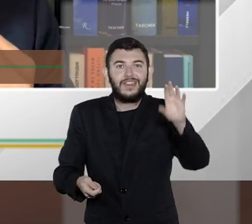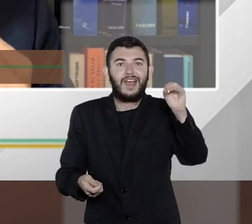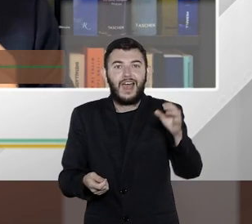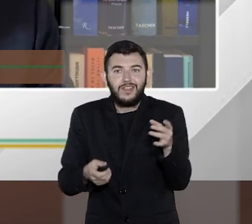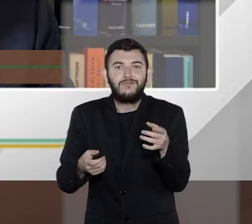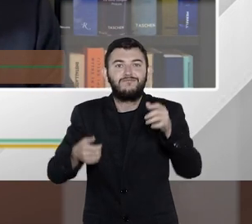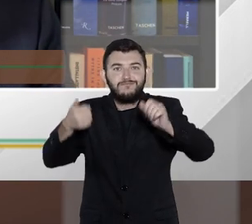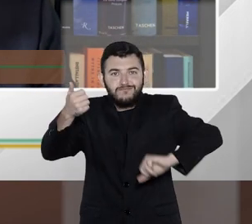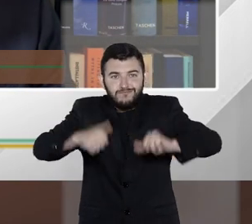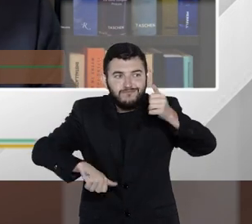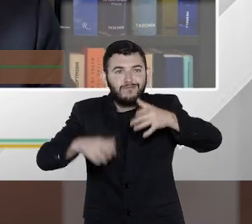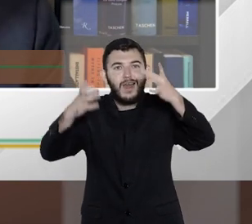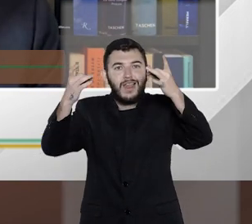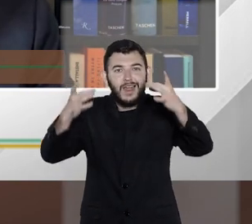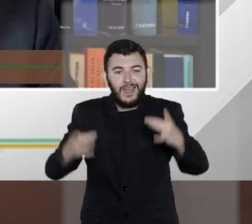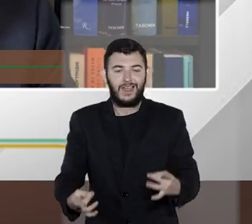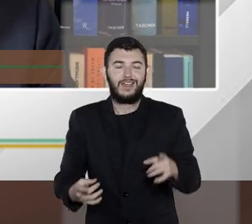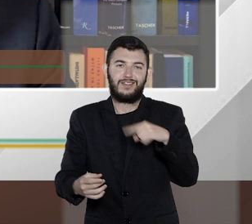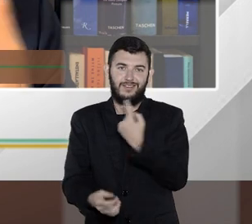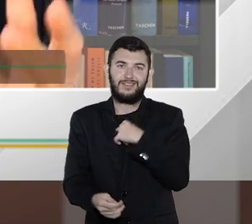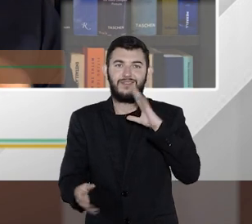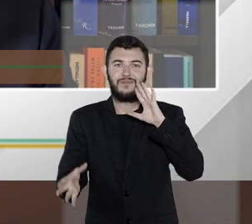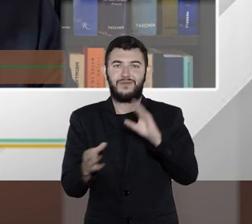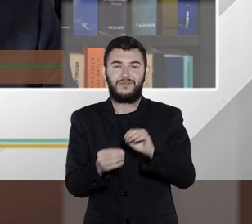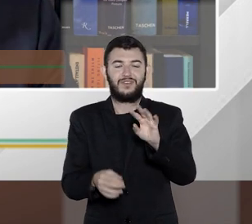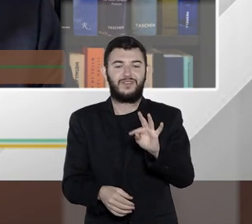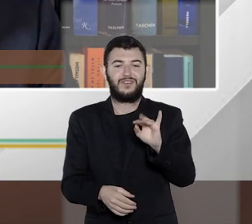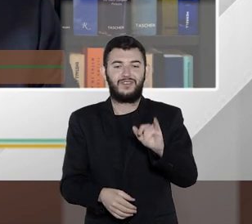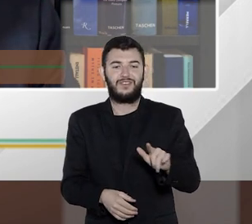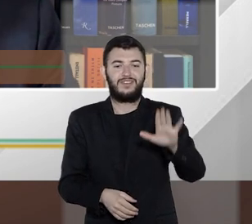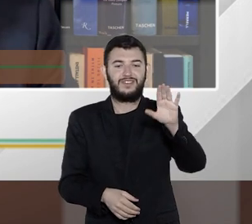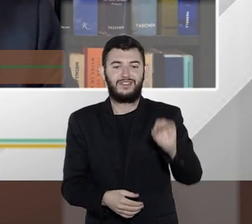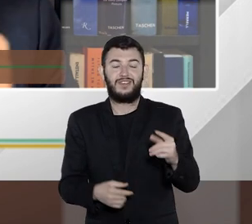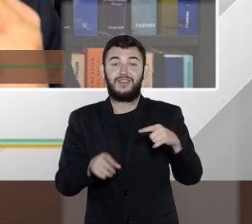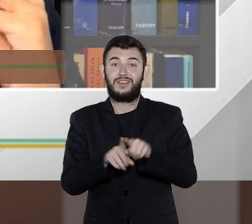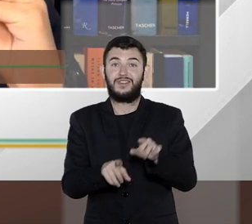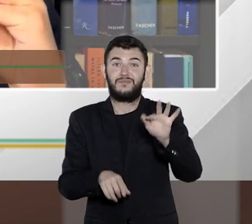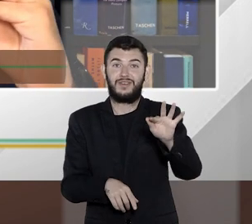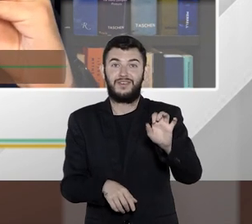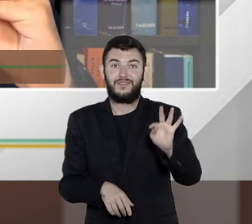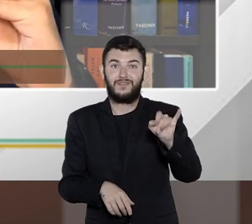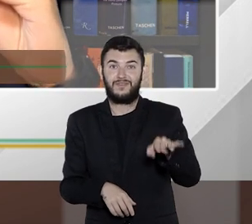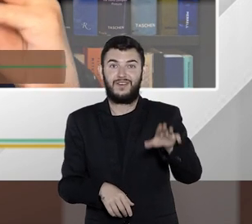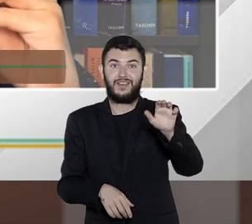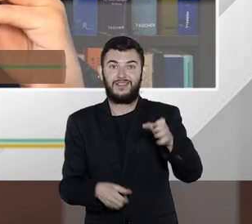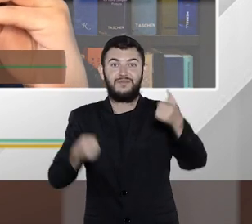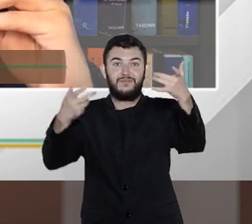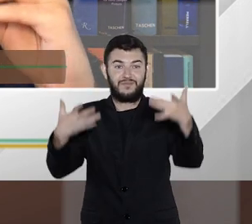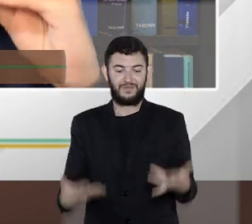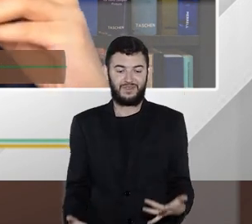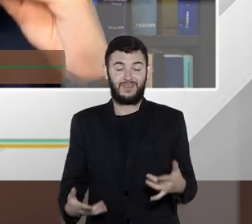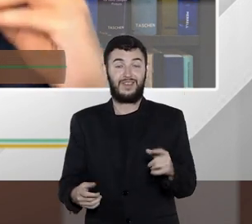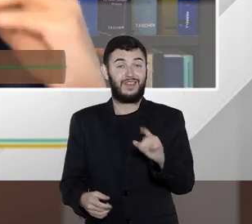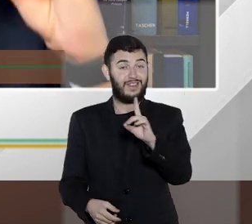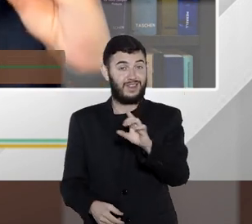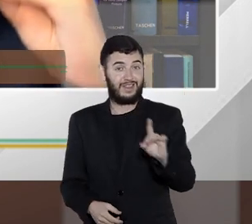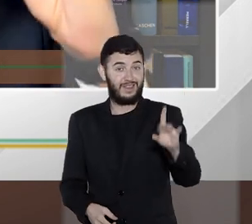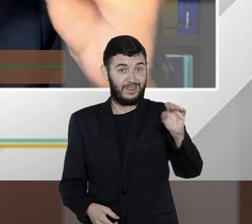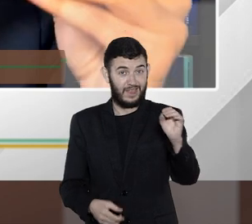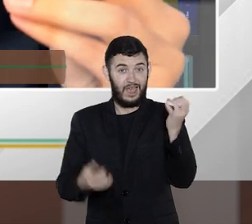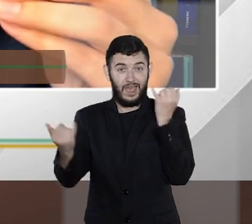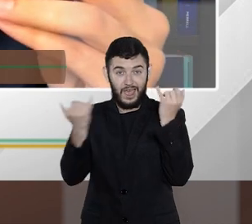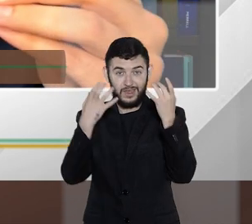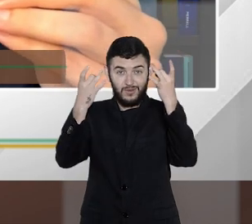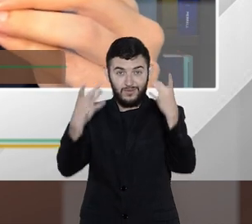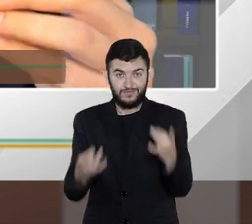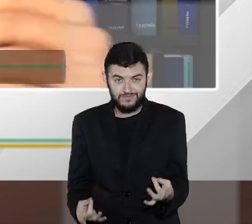essa mineração de dados que foi muito bem referida pelo Tiago e por você Fátima essa mineração de dados ela vai ocorrer